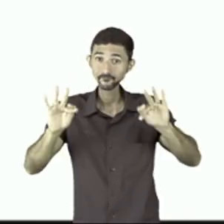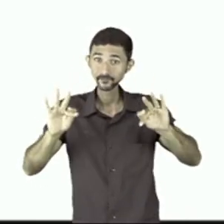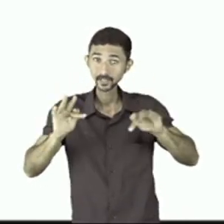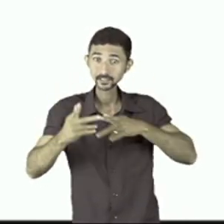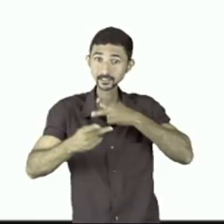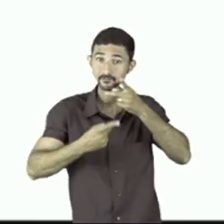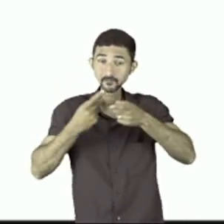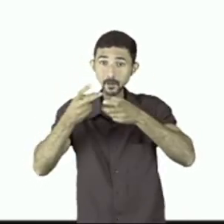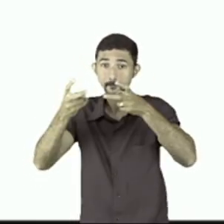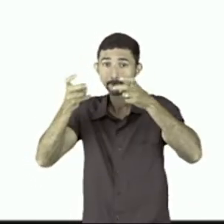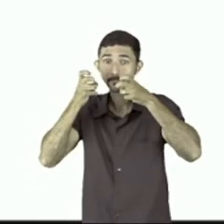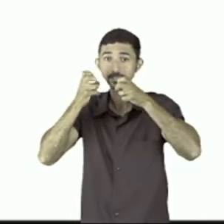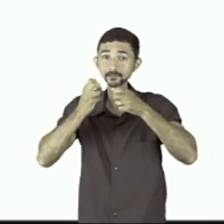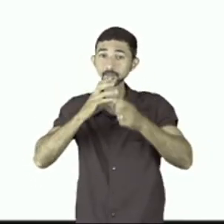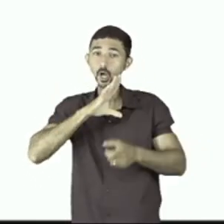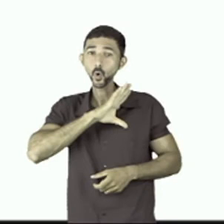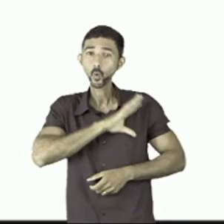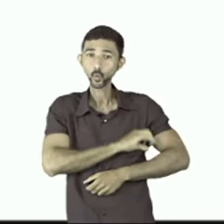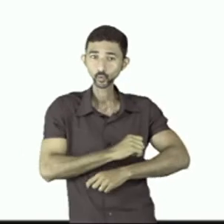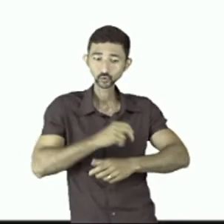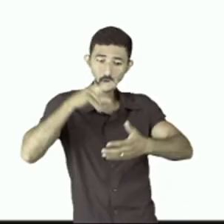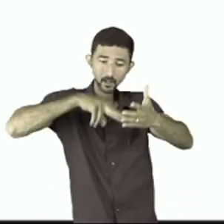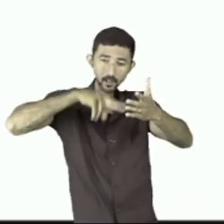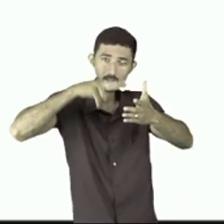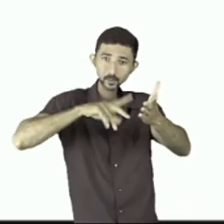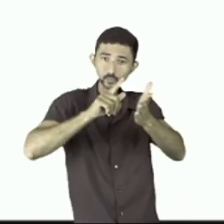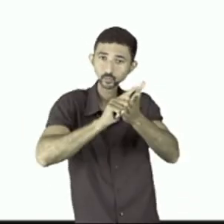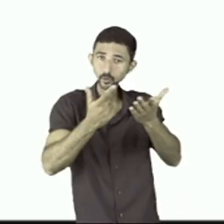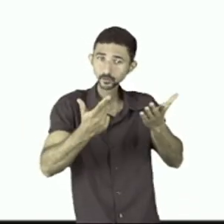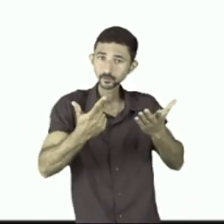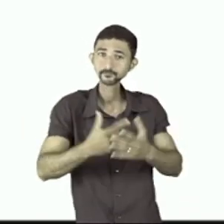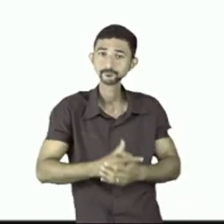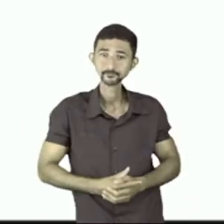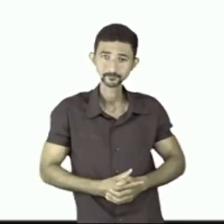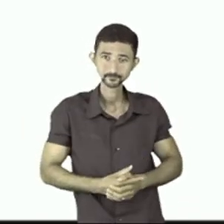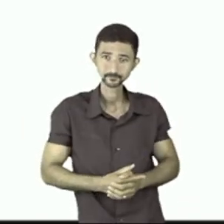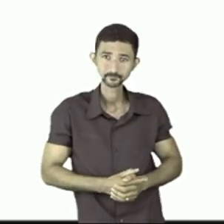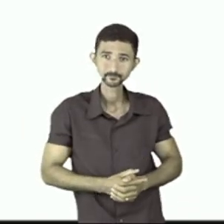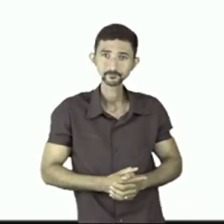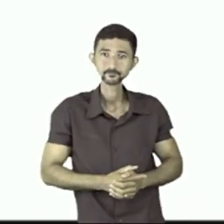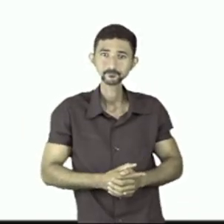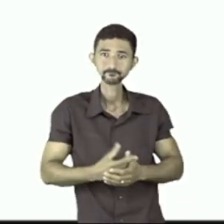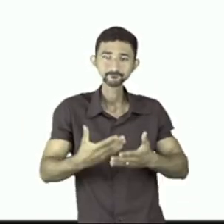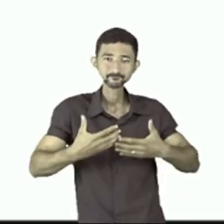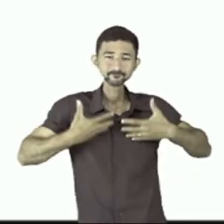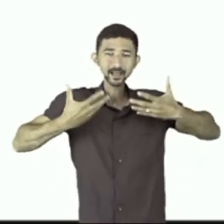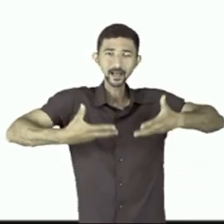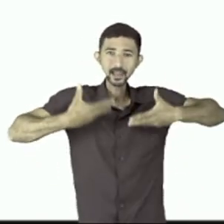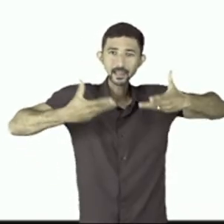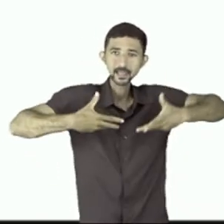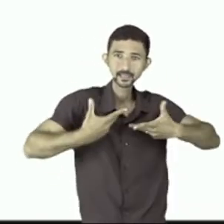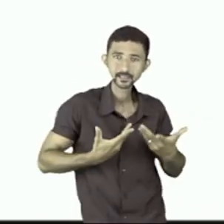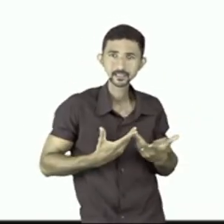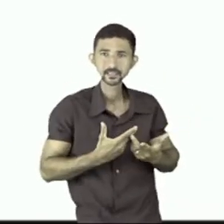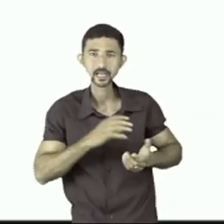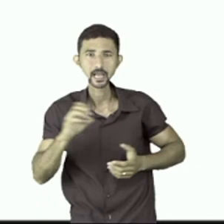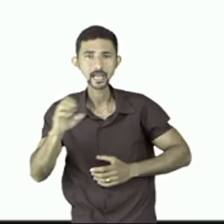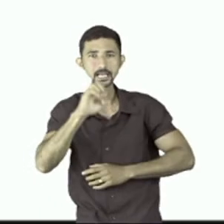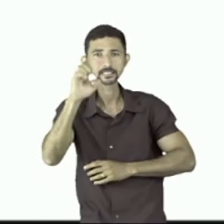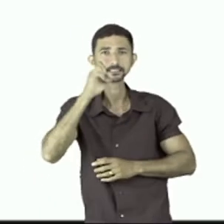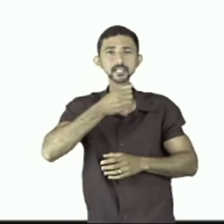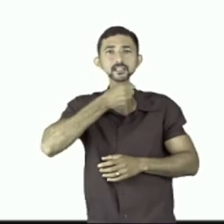nós percebemos que ela gostou muito do jornal então me trouxe muita alegria são excelentes